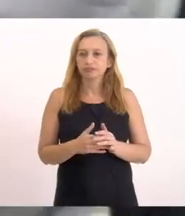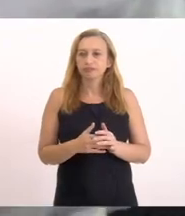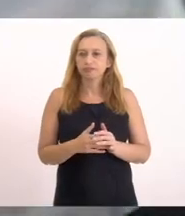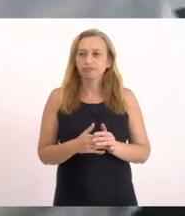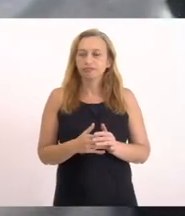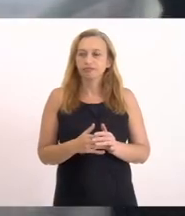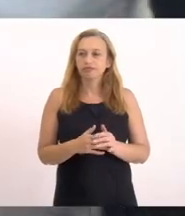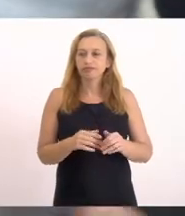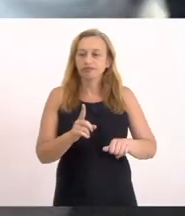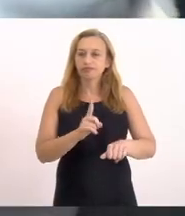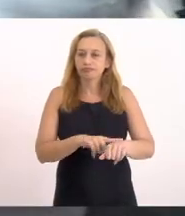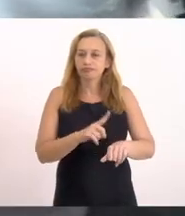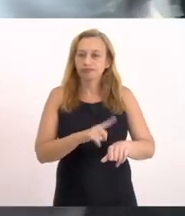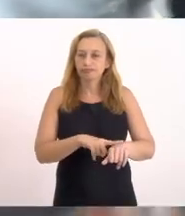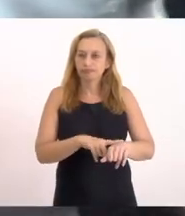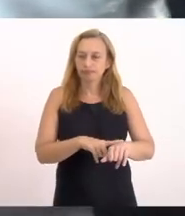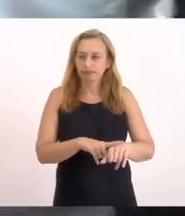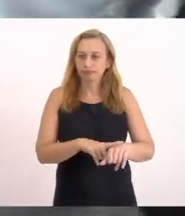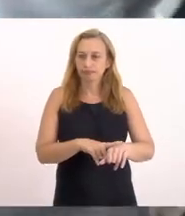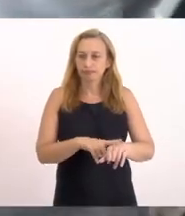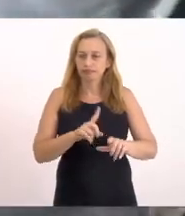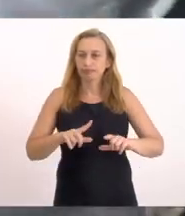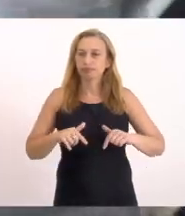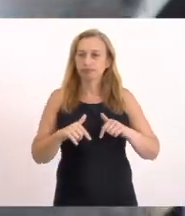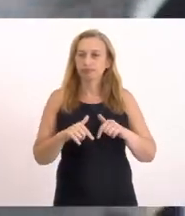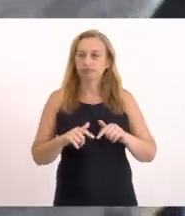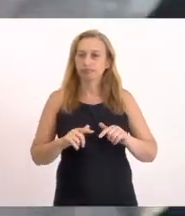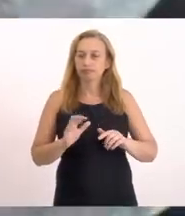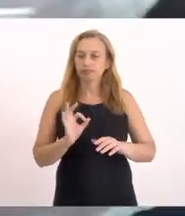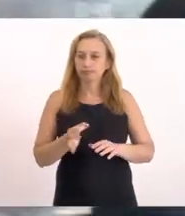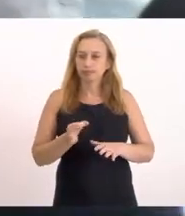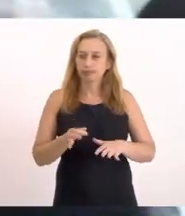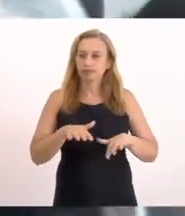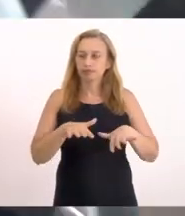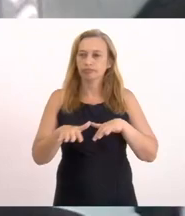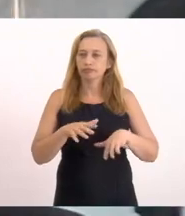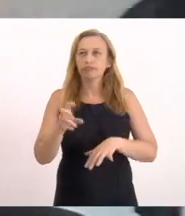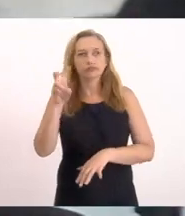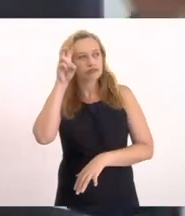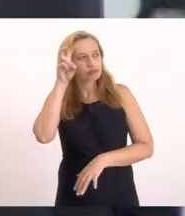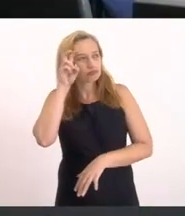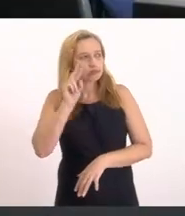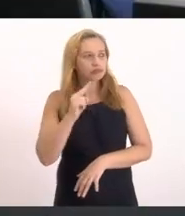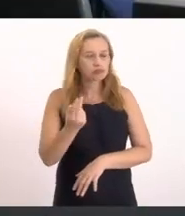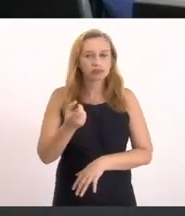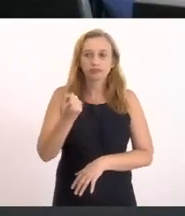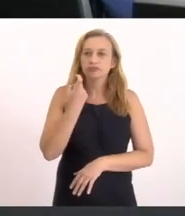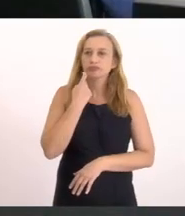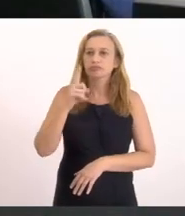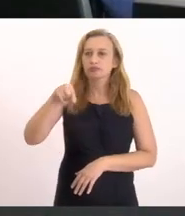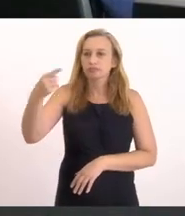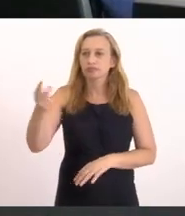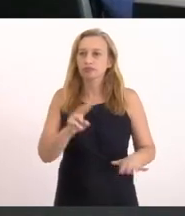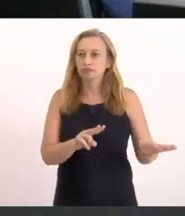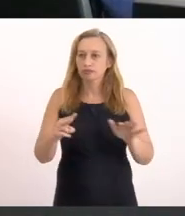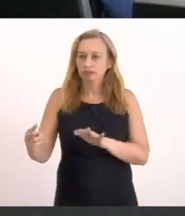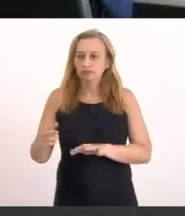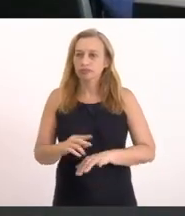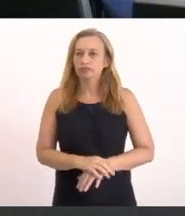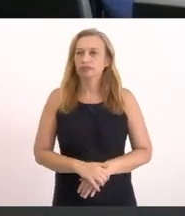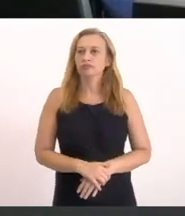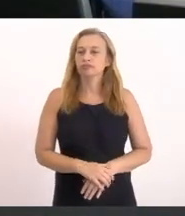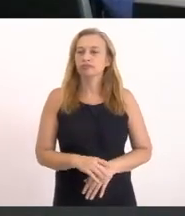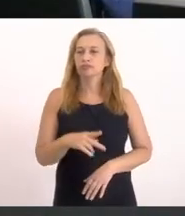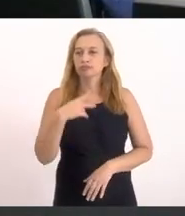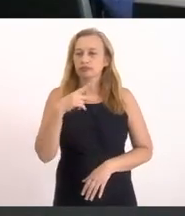Terem tempo De se mobilizar Que a gente vai Faça isso Provavelmente Na quinta Ou sexta-feira Da semana que vem Com